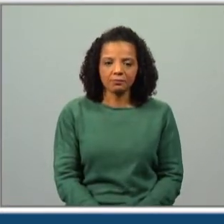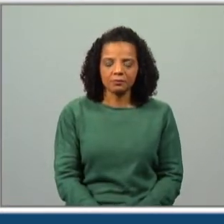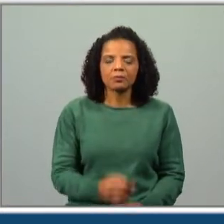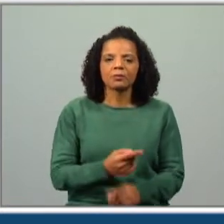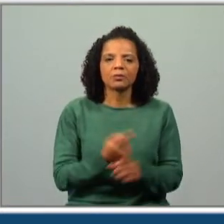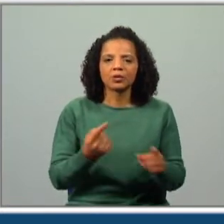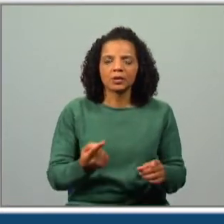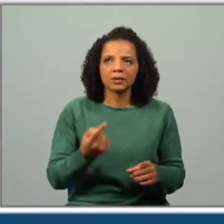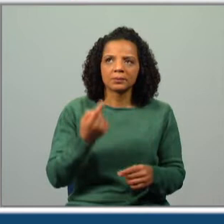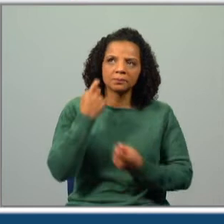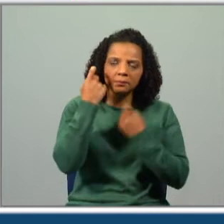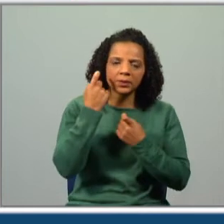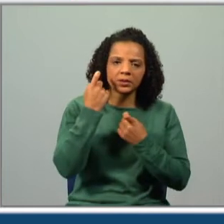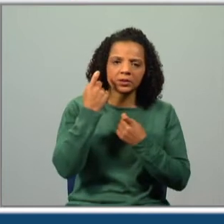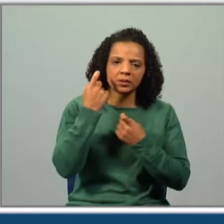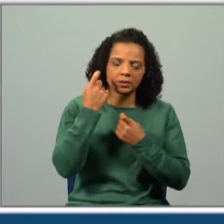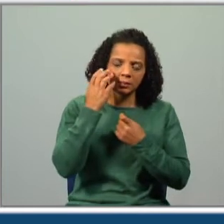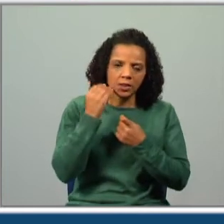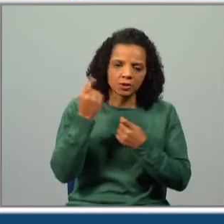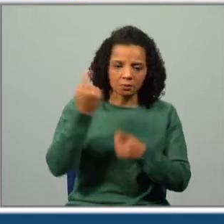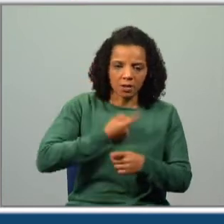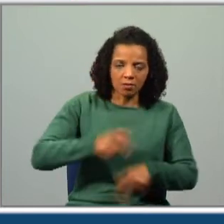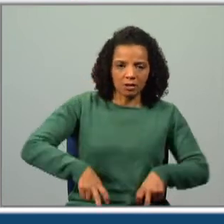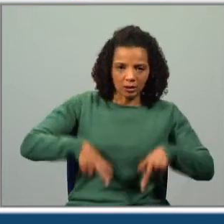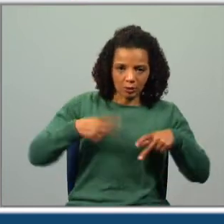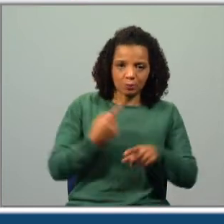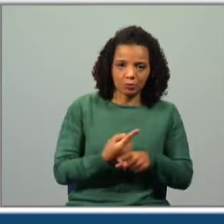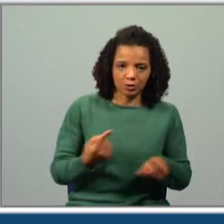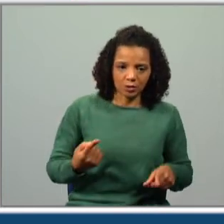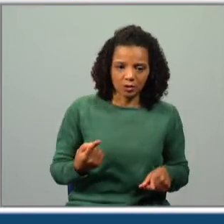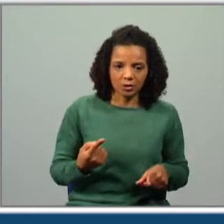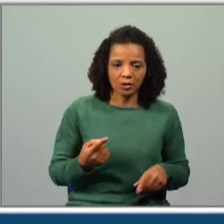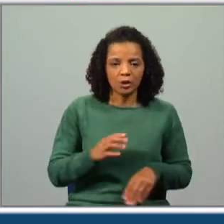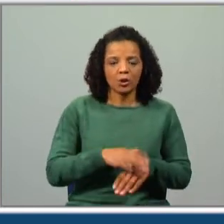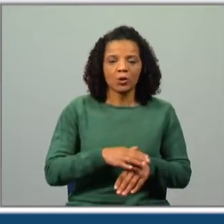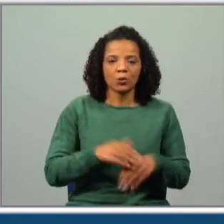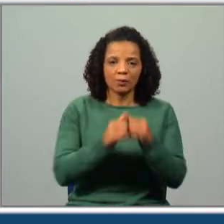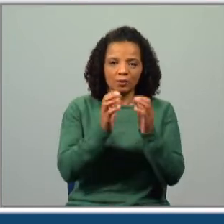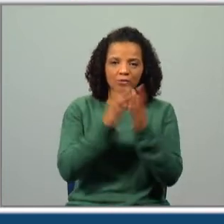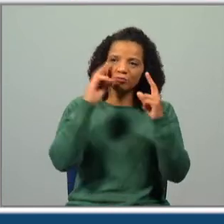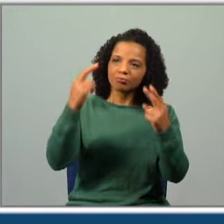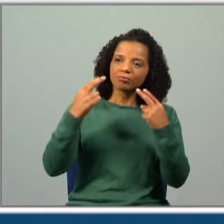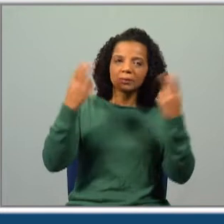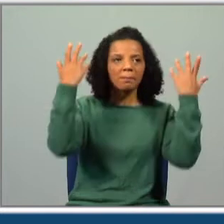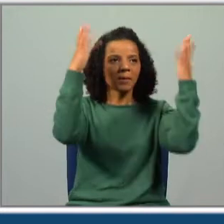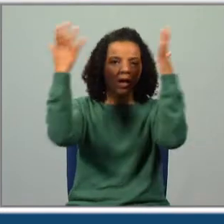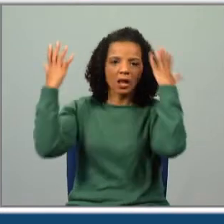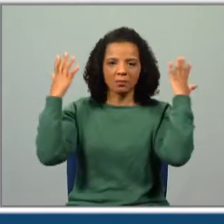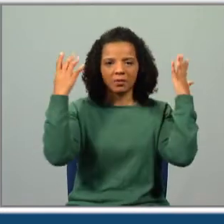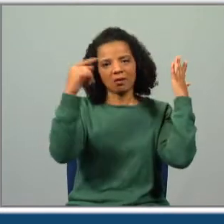ele achava que tinha de ser riquíssimo? Achava que tinha de ser riquíssimo para que todos lhe batessem palmas.